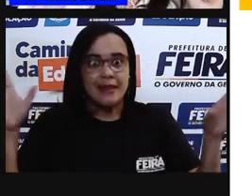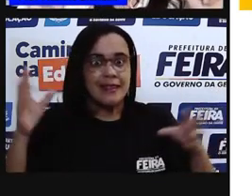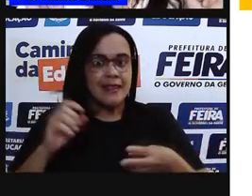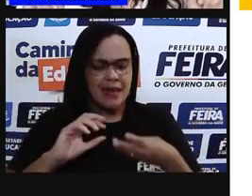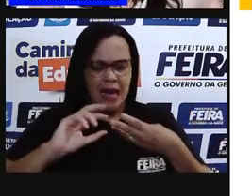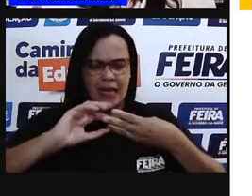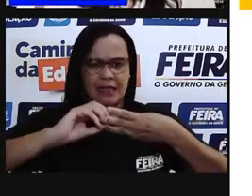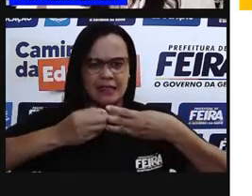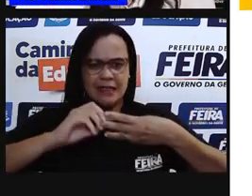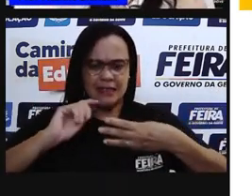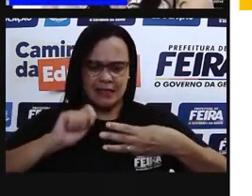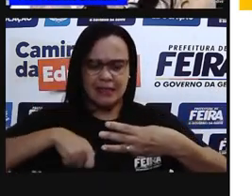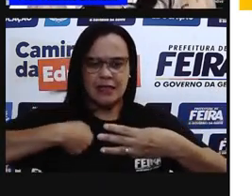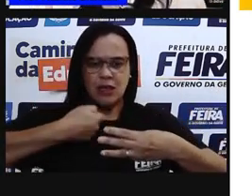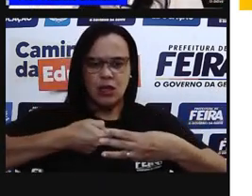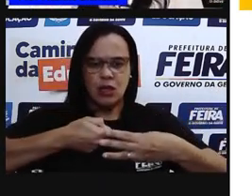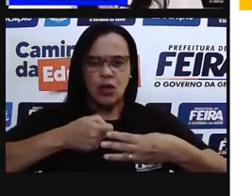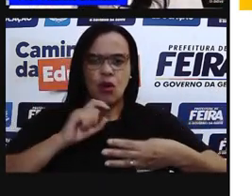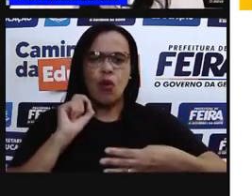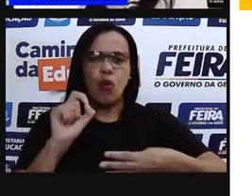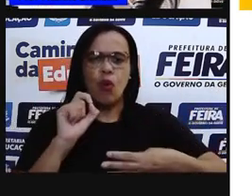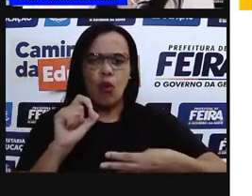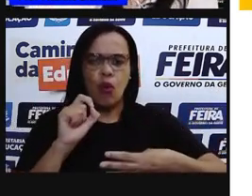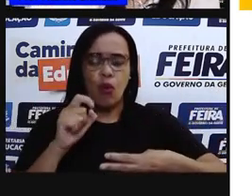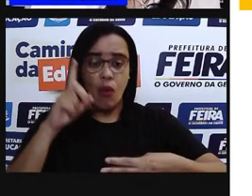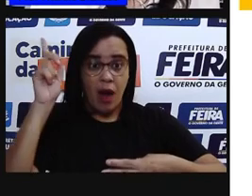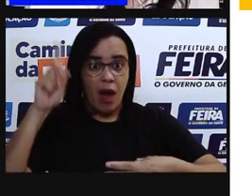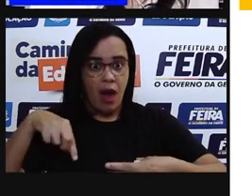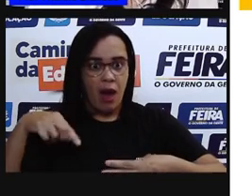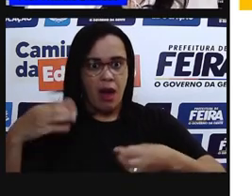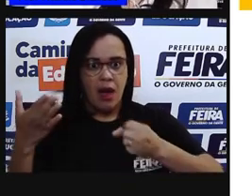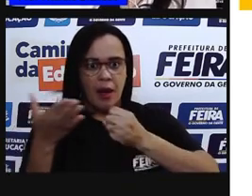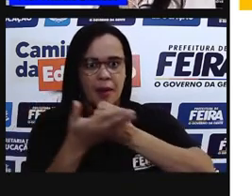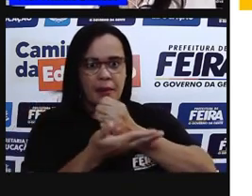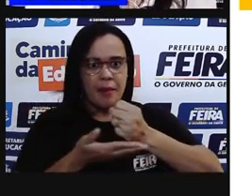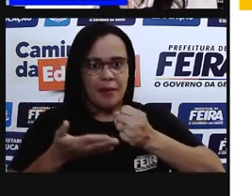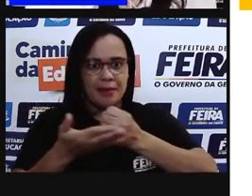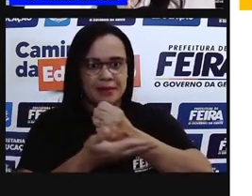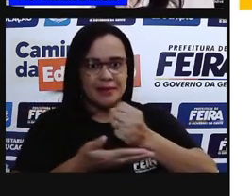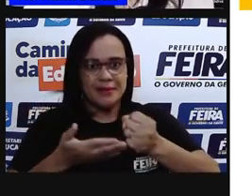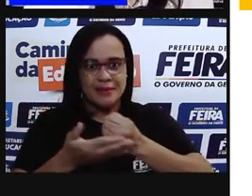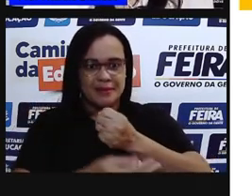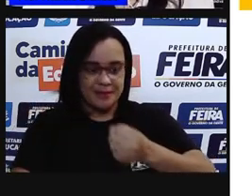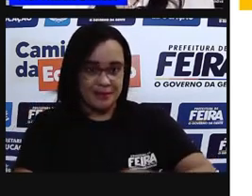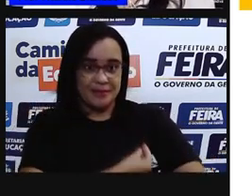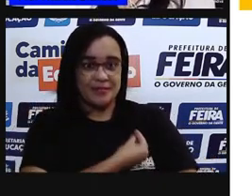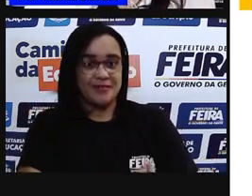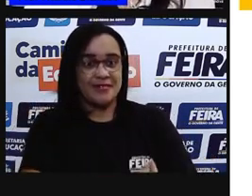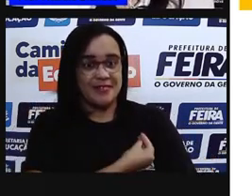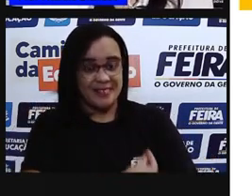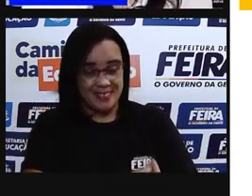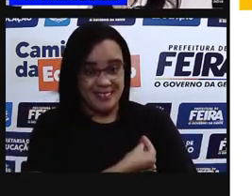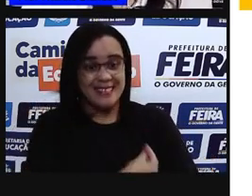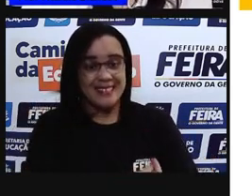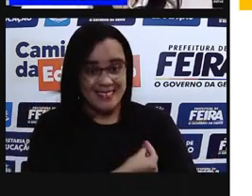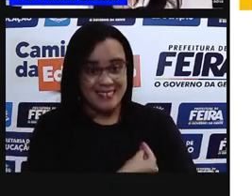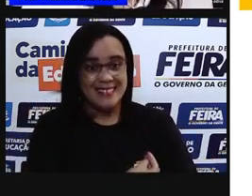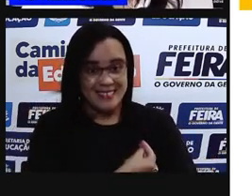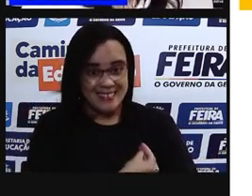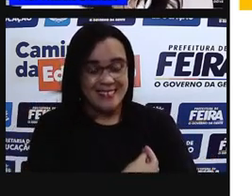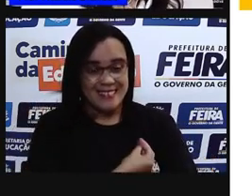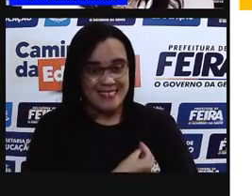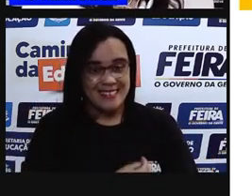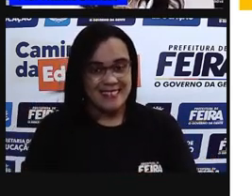A unidade básica da vida. Minha Pró, como assim? Quando a gente pensa em unidade,